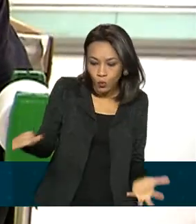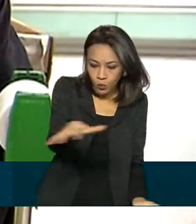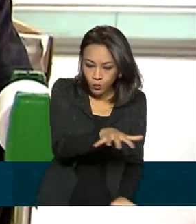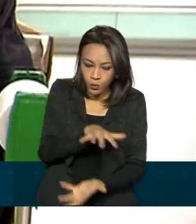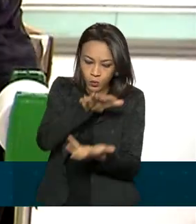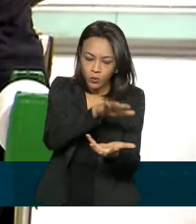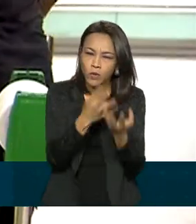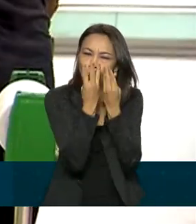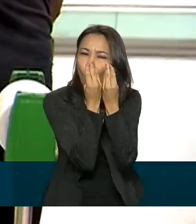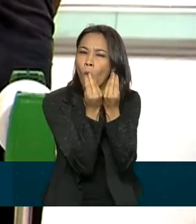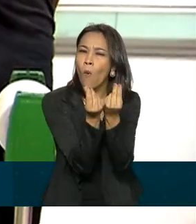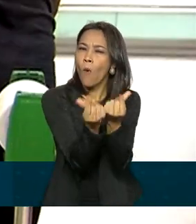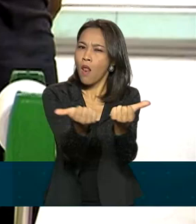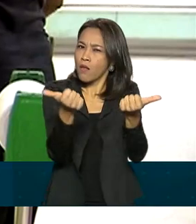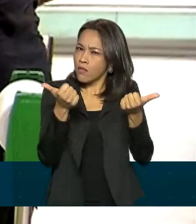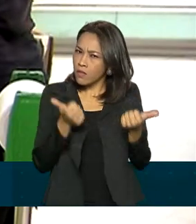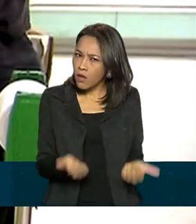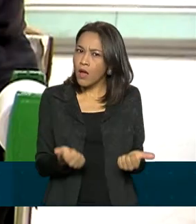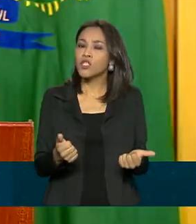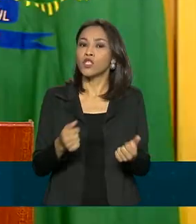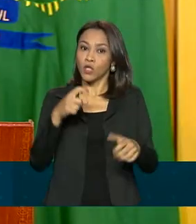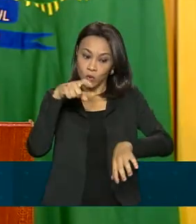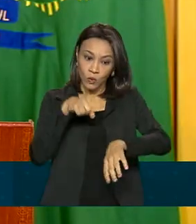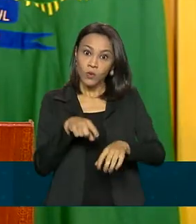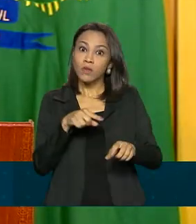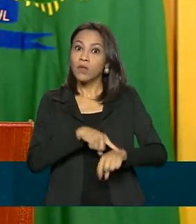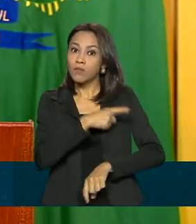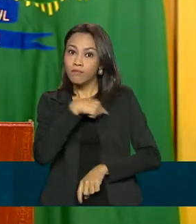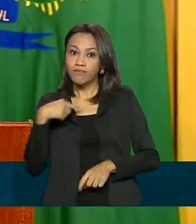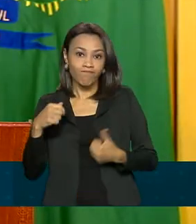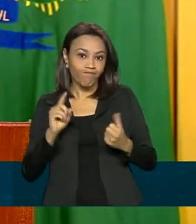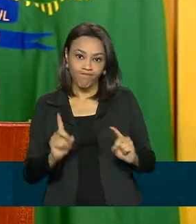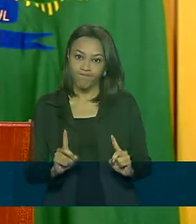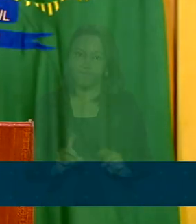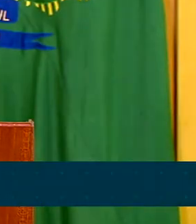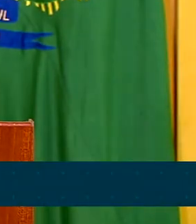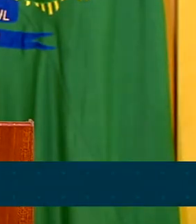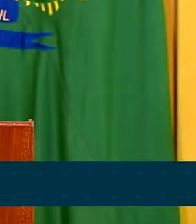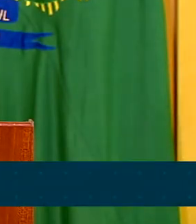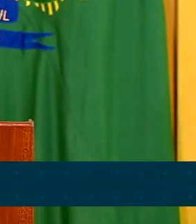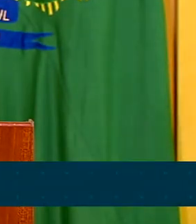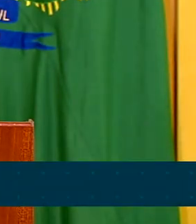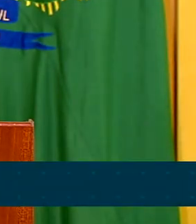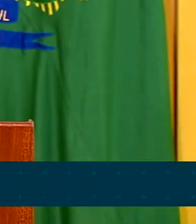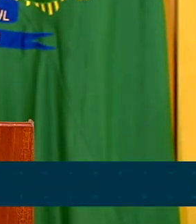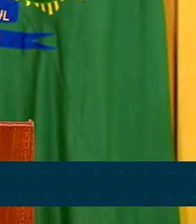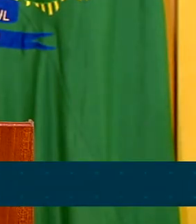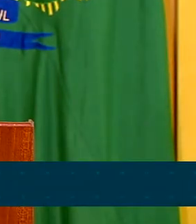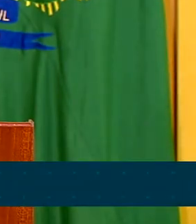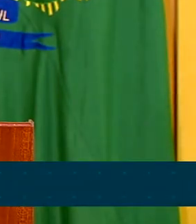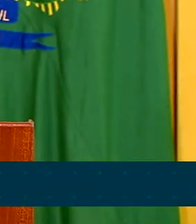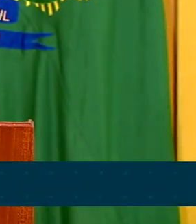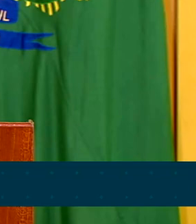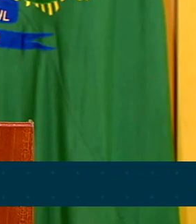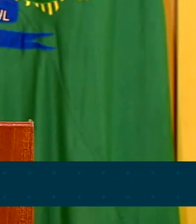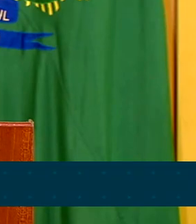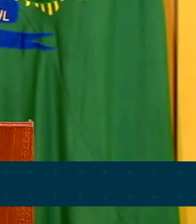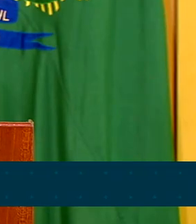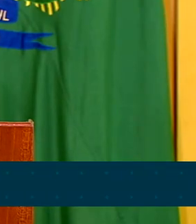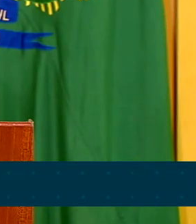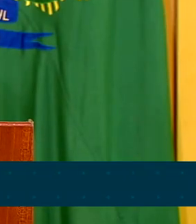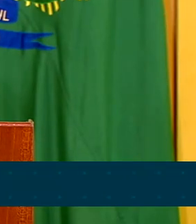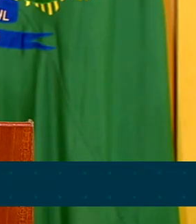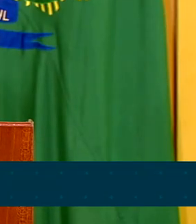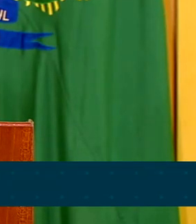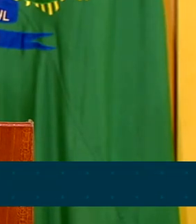ser de qualidade e estar na data de validade. A fome é uma coisa que a gente não pode brincar com ela. Só quem passa por certas